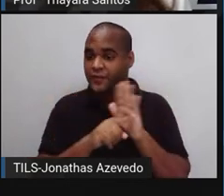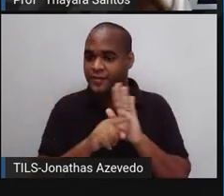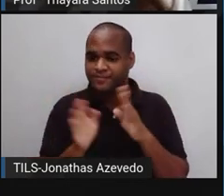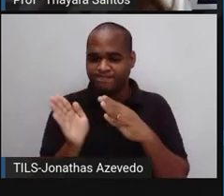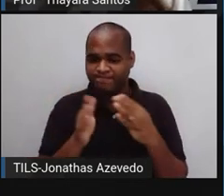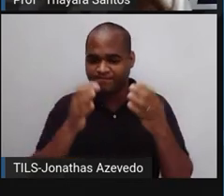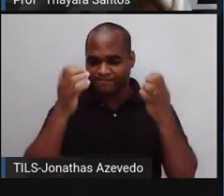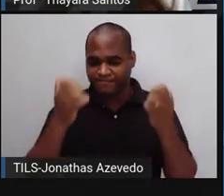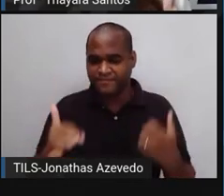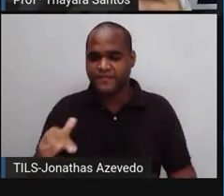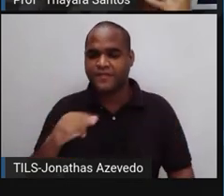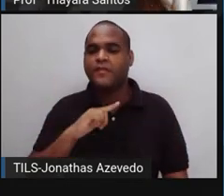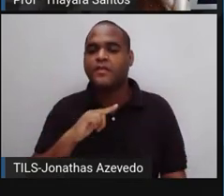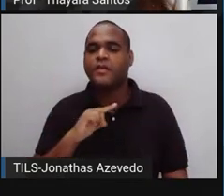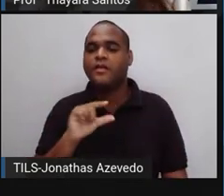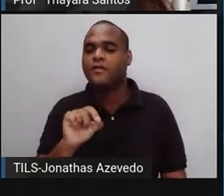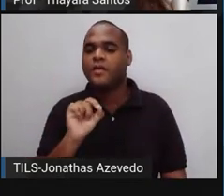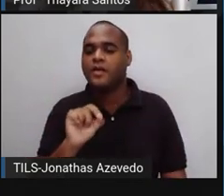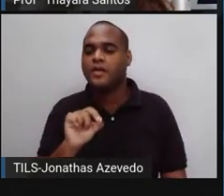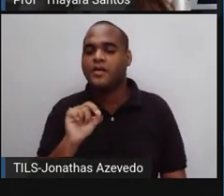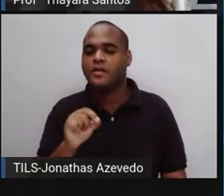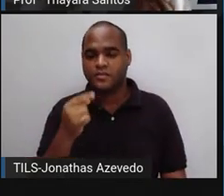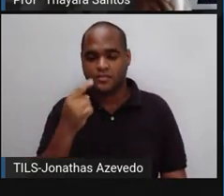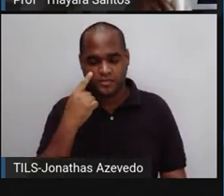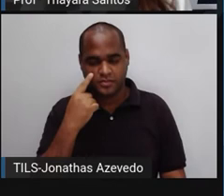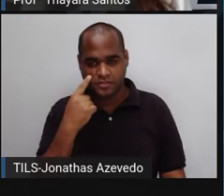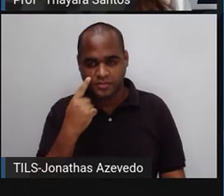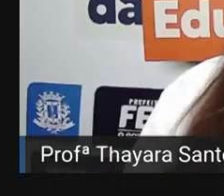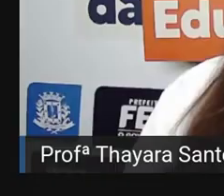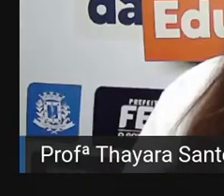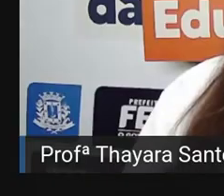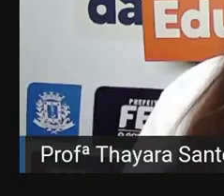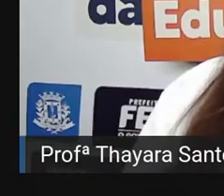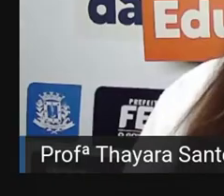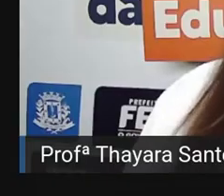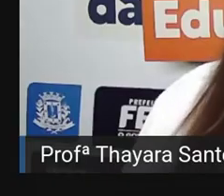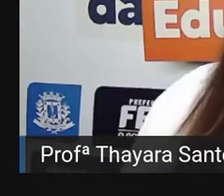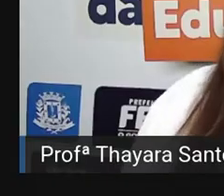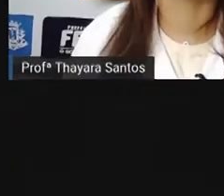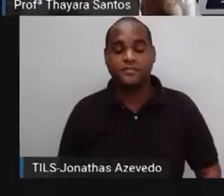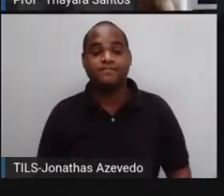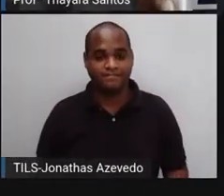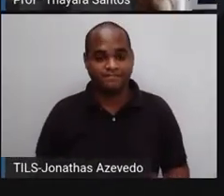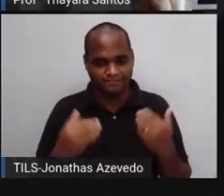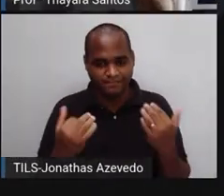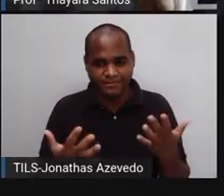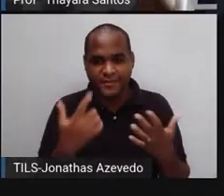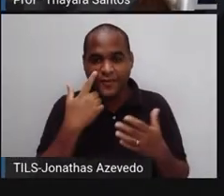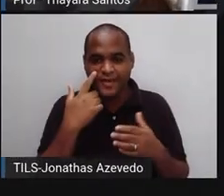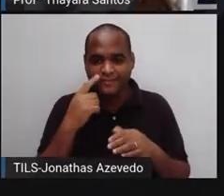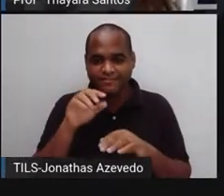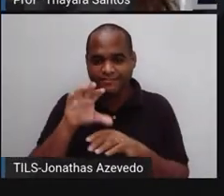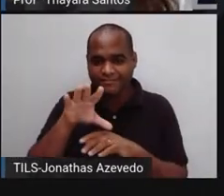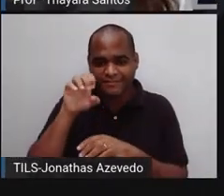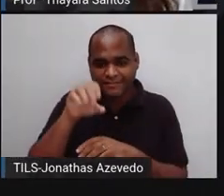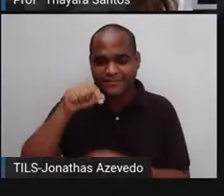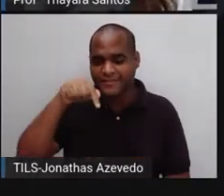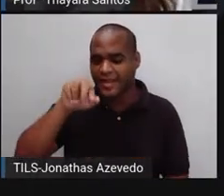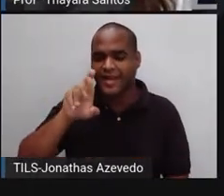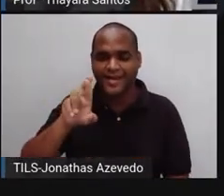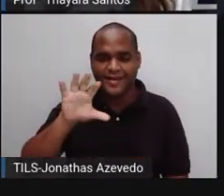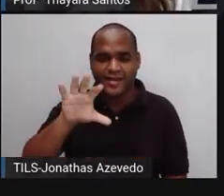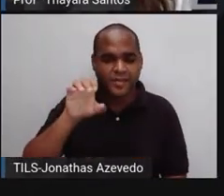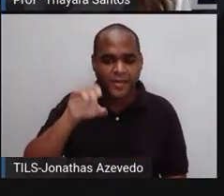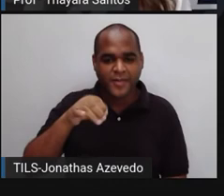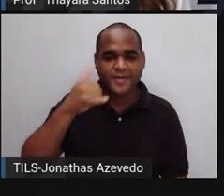Eu vou abrir aqui só para vocês verem como é que vai funcionar esse nosso game de hoje. Então, quando vocês apontarem a câmera para o QR